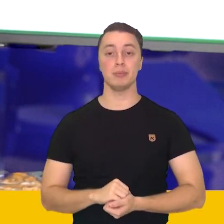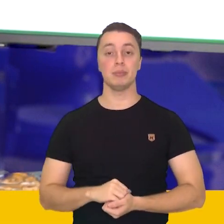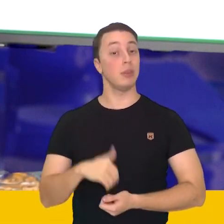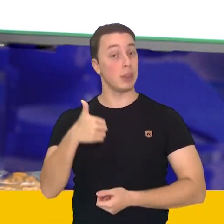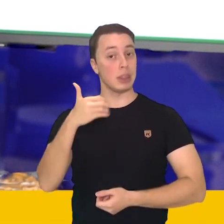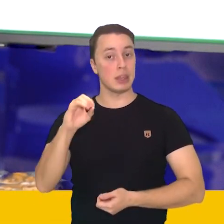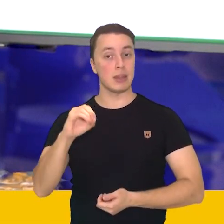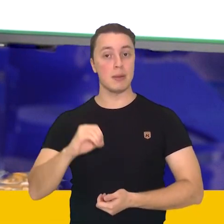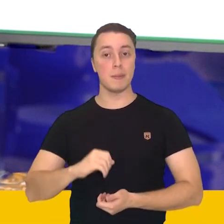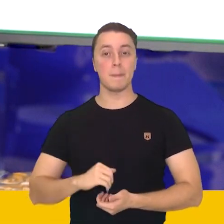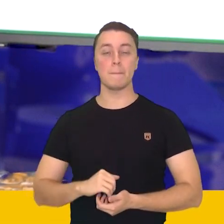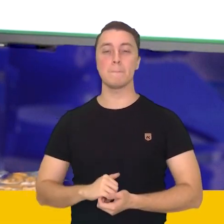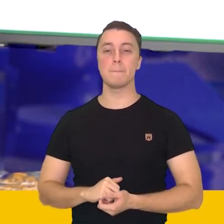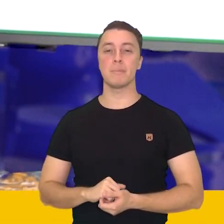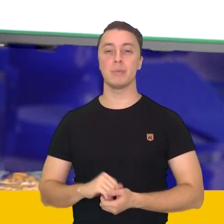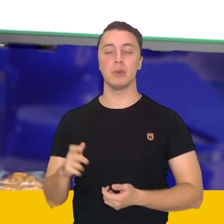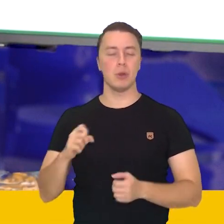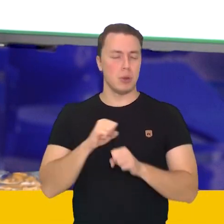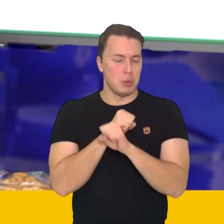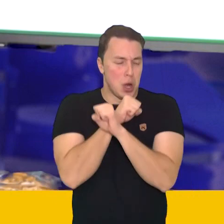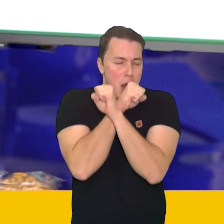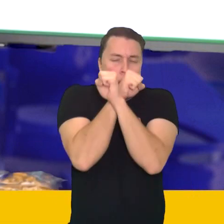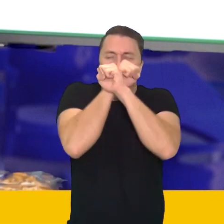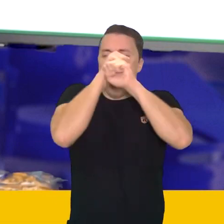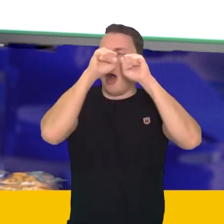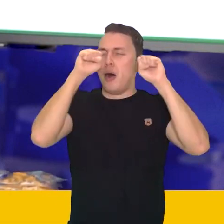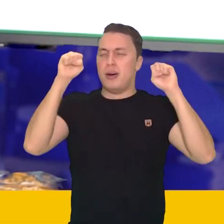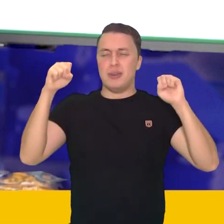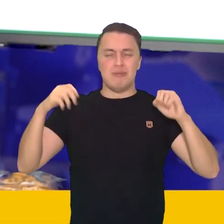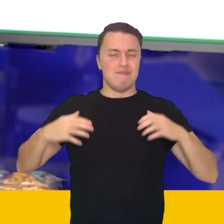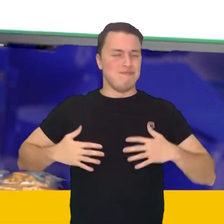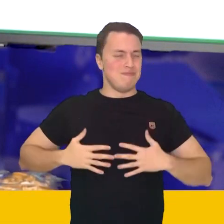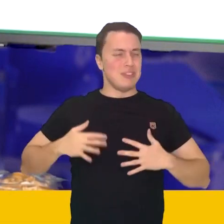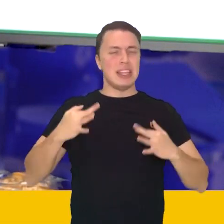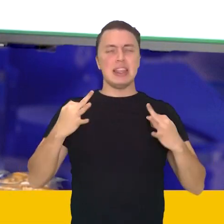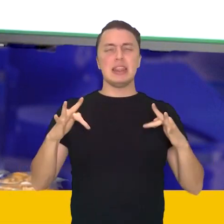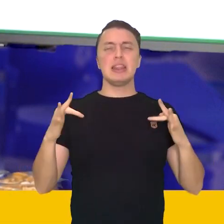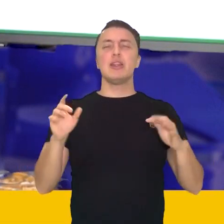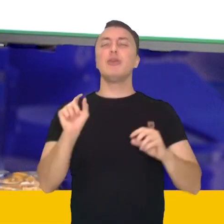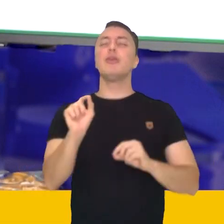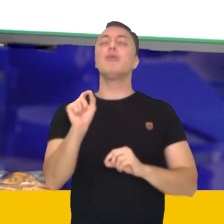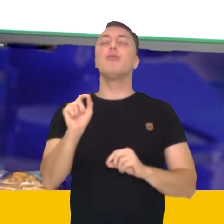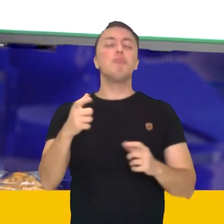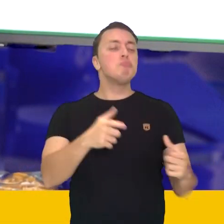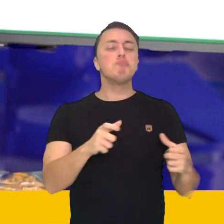Dez. Ao acordar, a jovem sentia dores aonde?